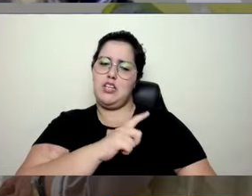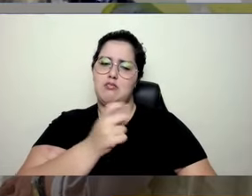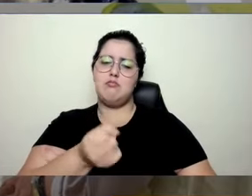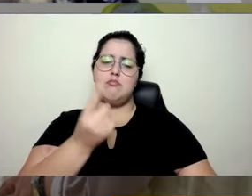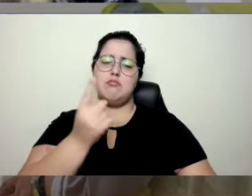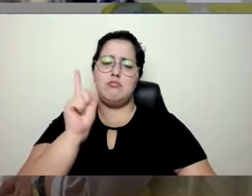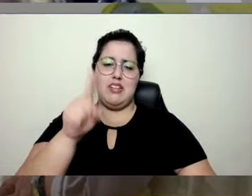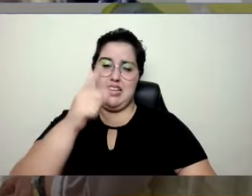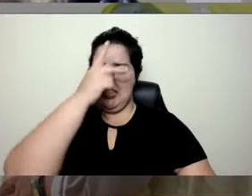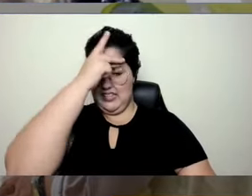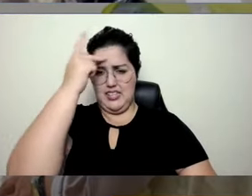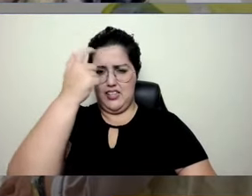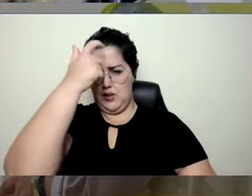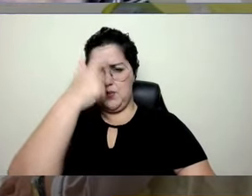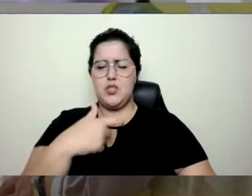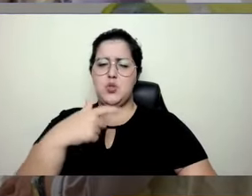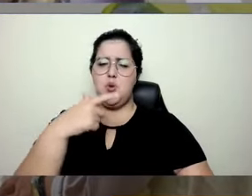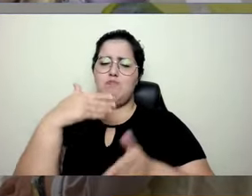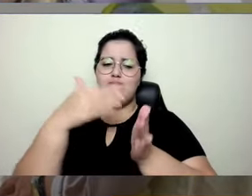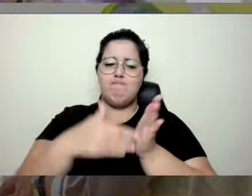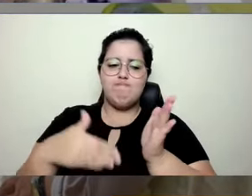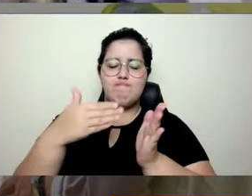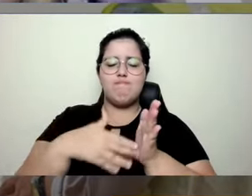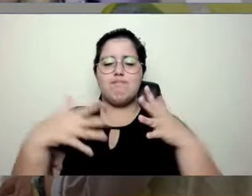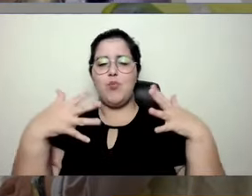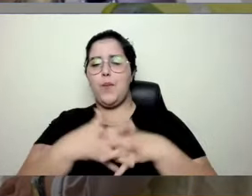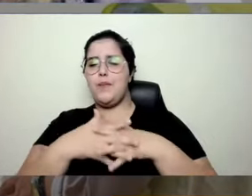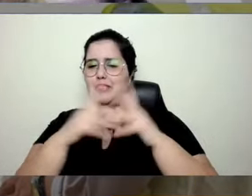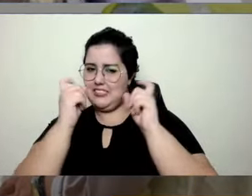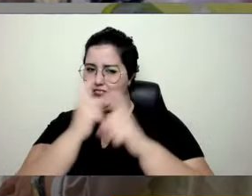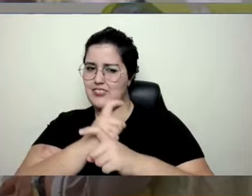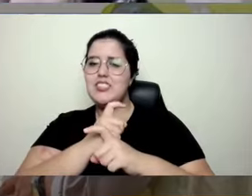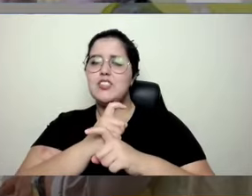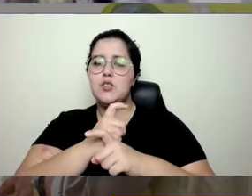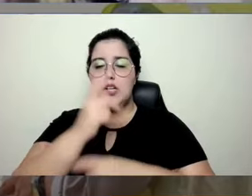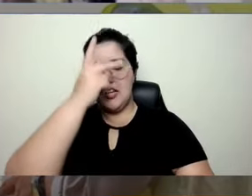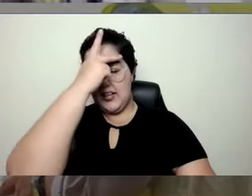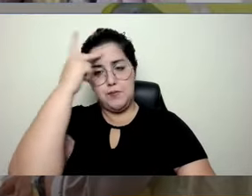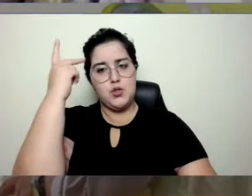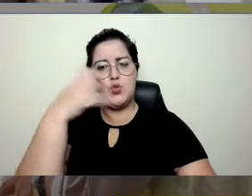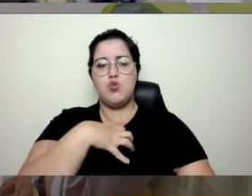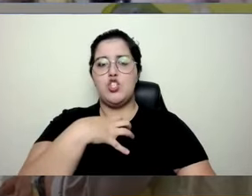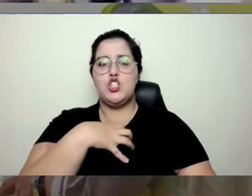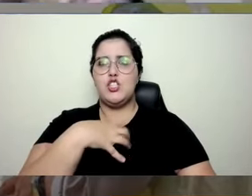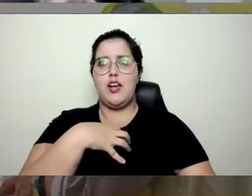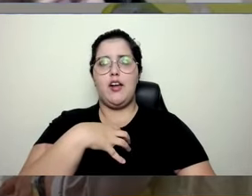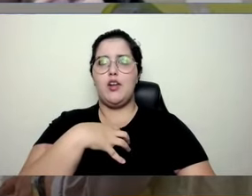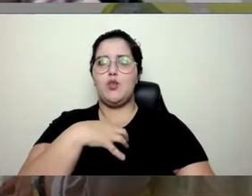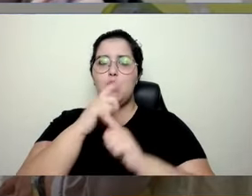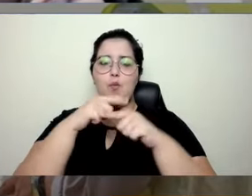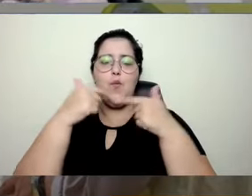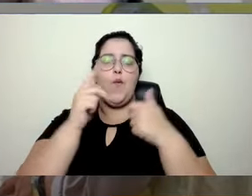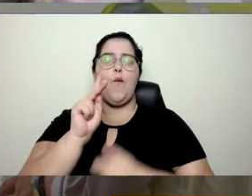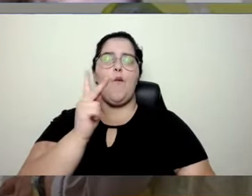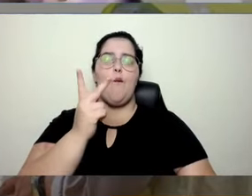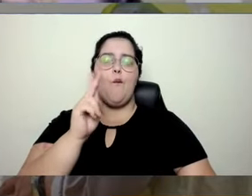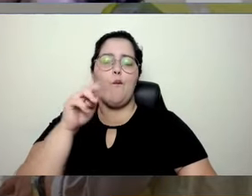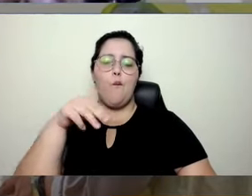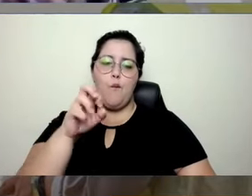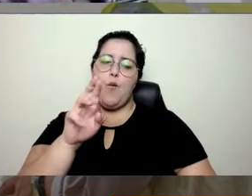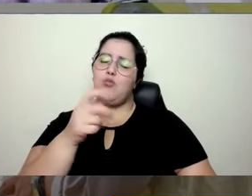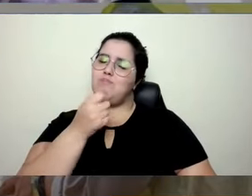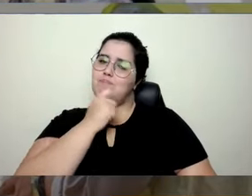complexo, limitado, às vezes com um senso de humor que ultrapassa isso. Então,